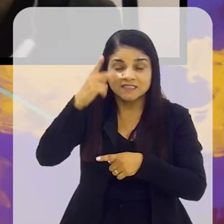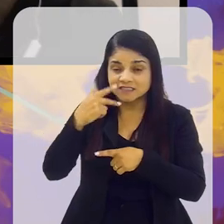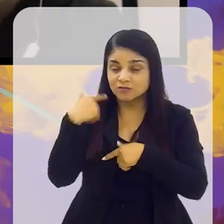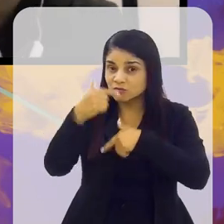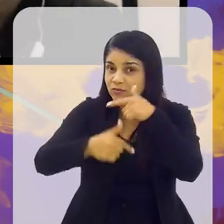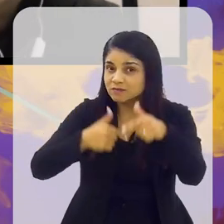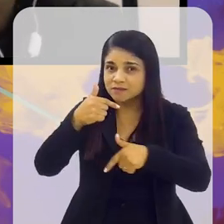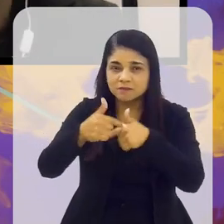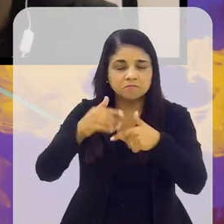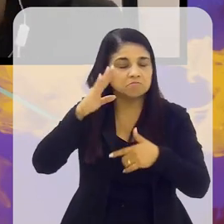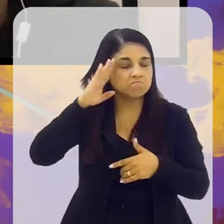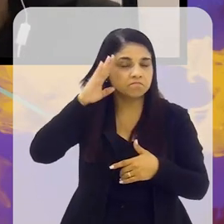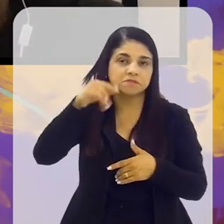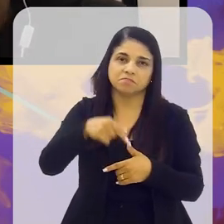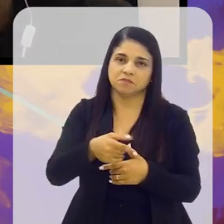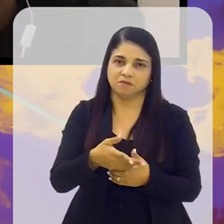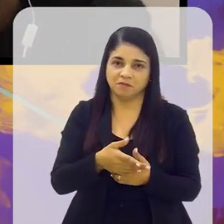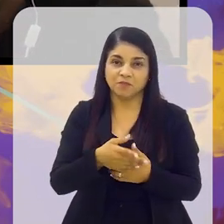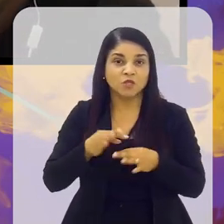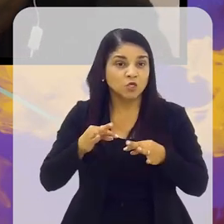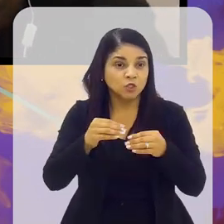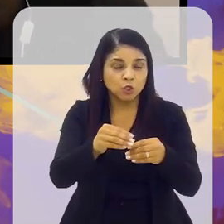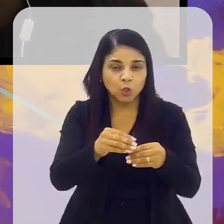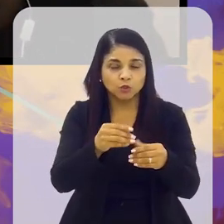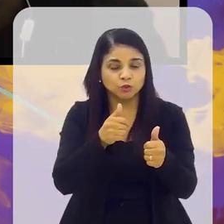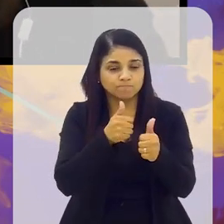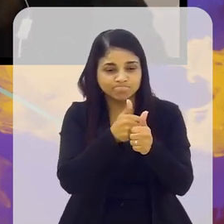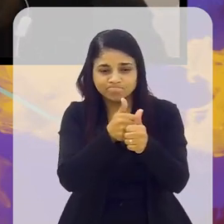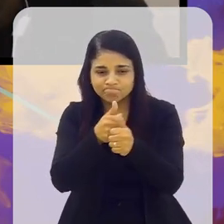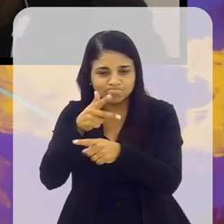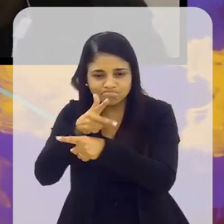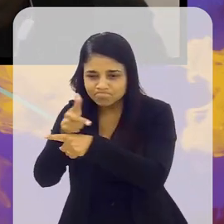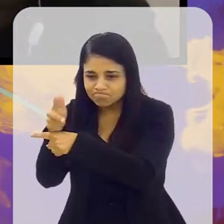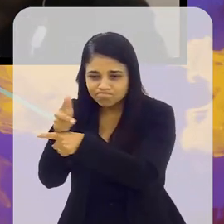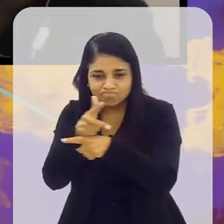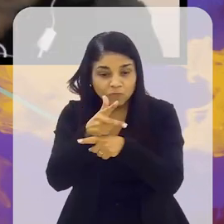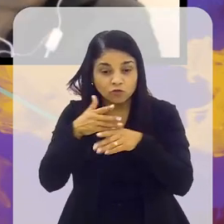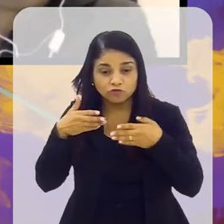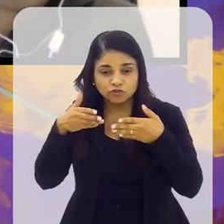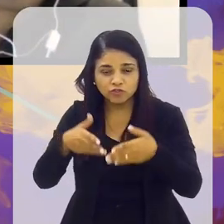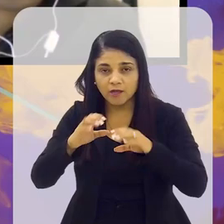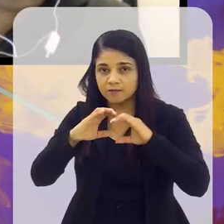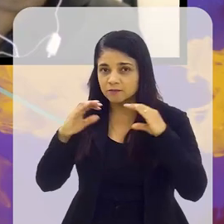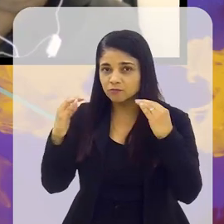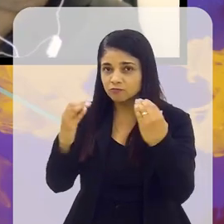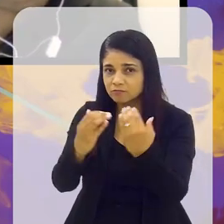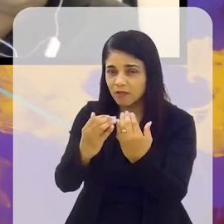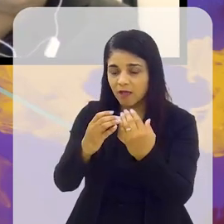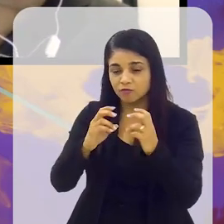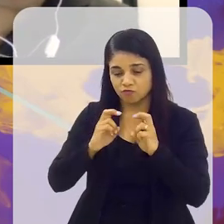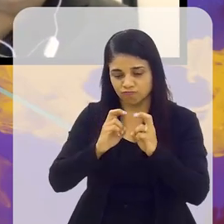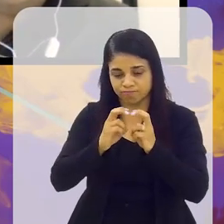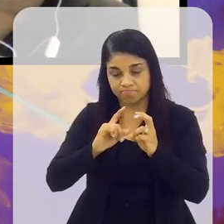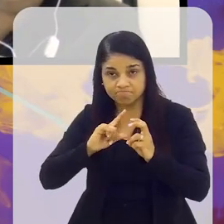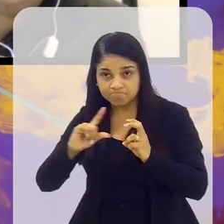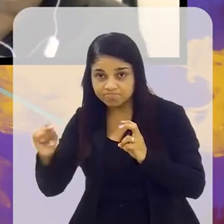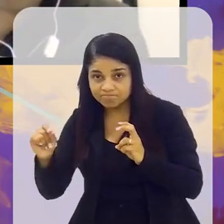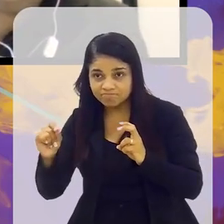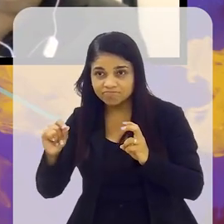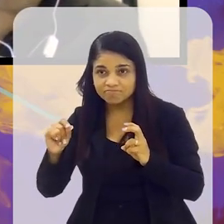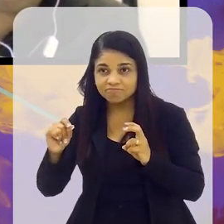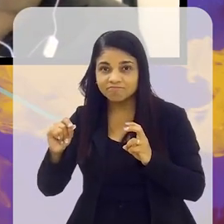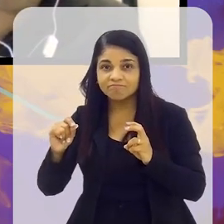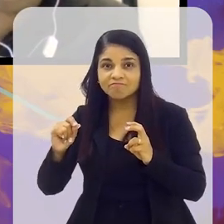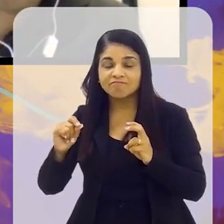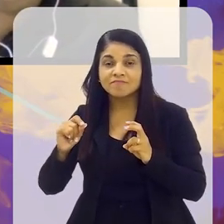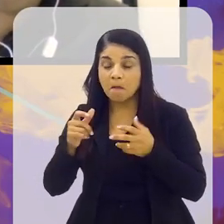trabalho de inteligência, ele é fundamental também. E todos monitorados para que, quando chegassem nos estádios, ou até saíssem da própria estação